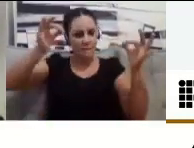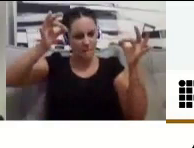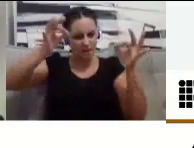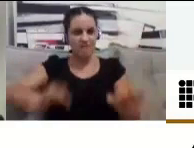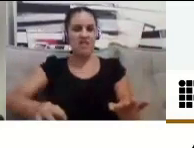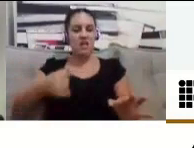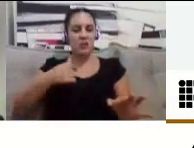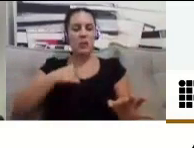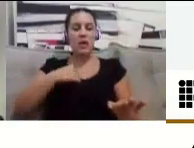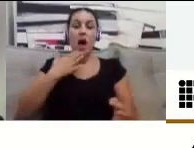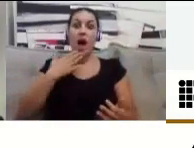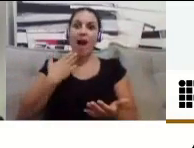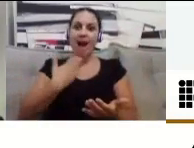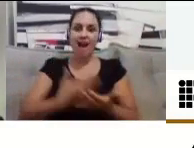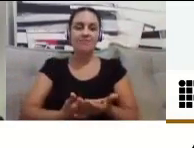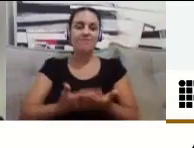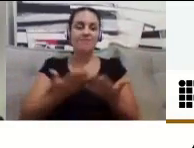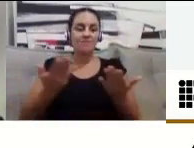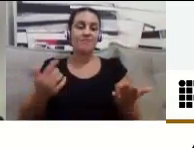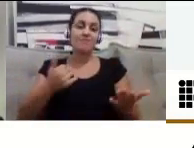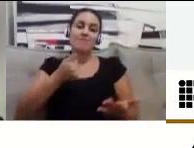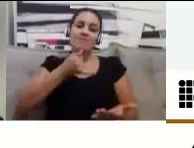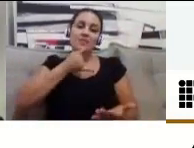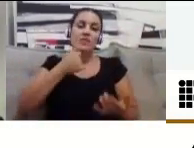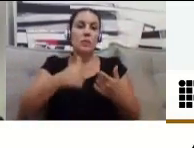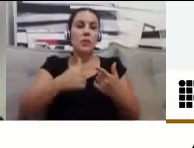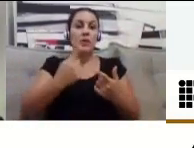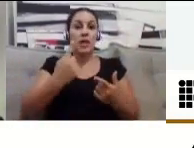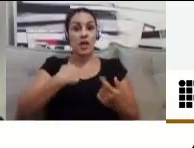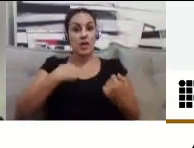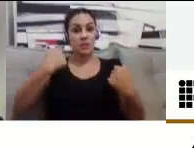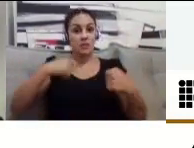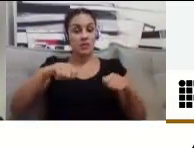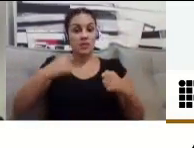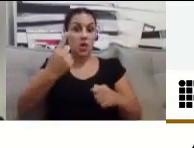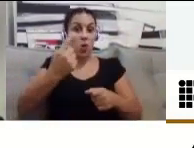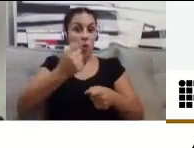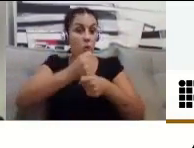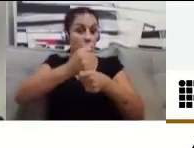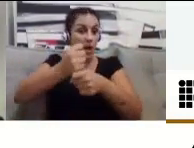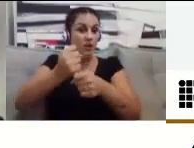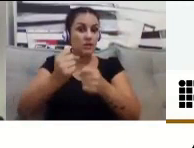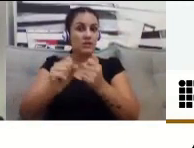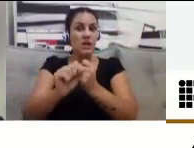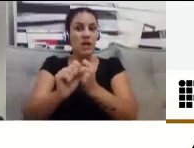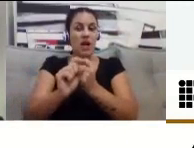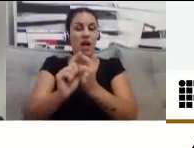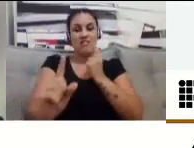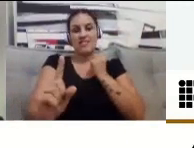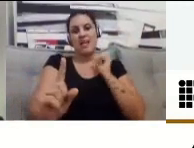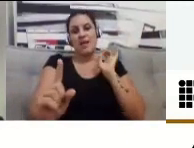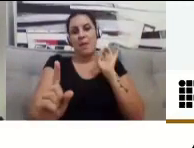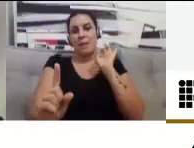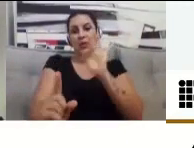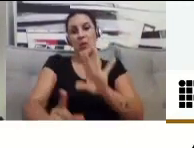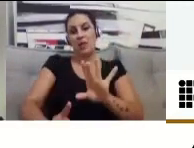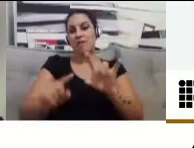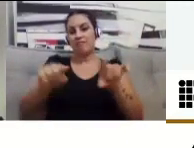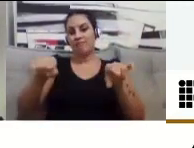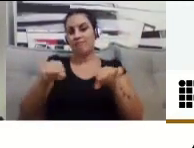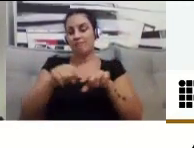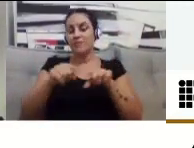um ano afastada todo o período da pandemia, por problemas de saúde, né? E